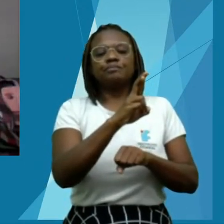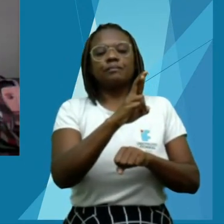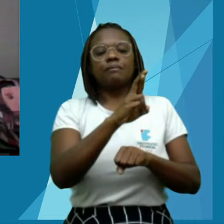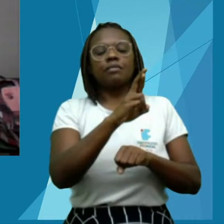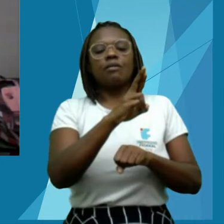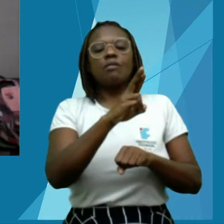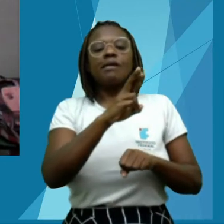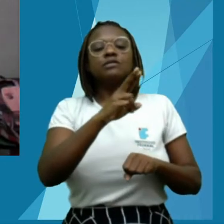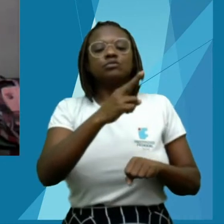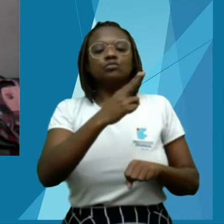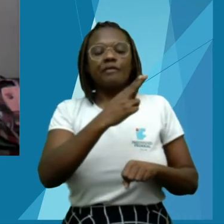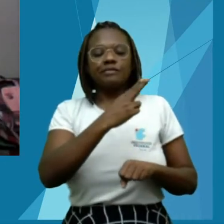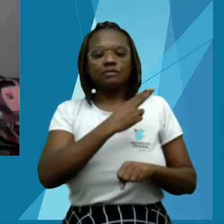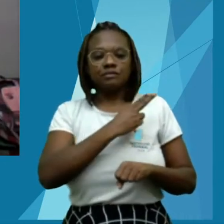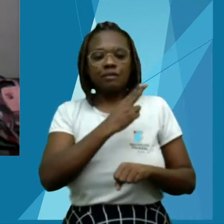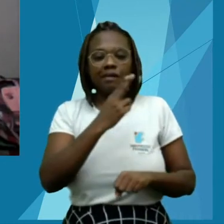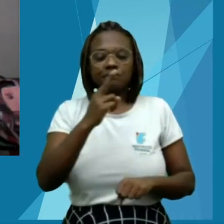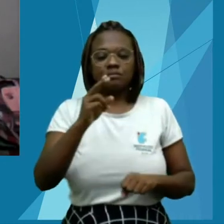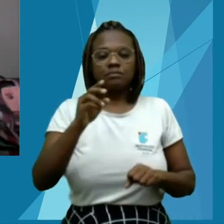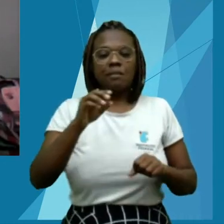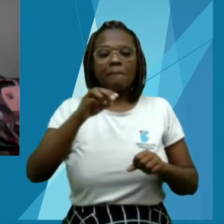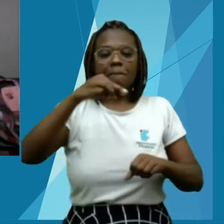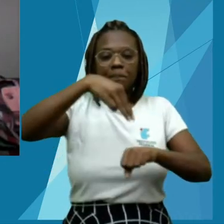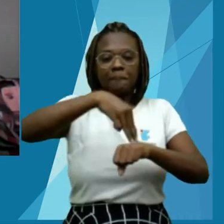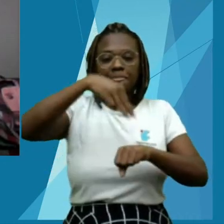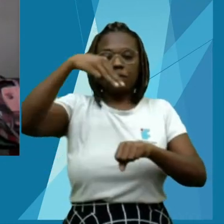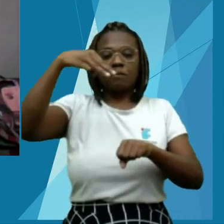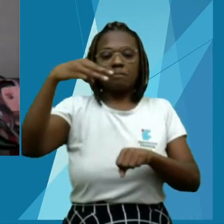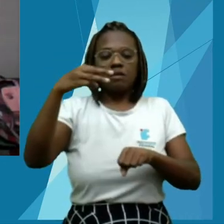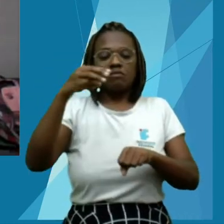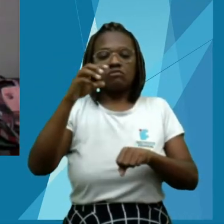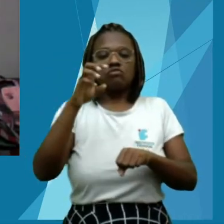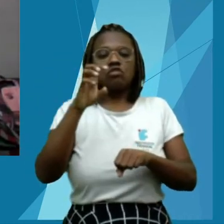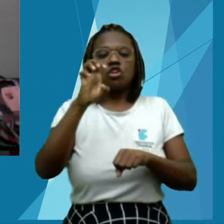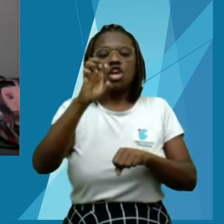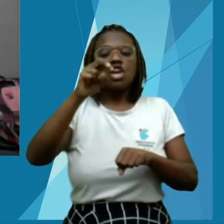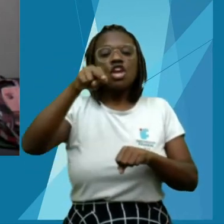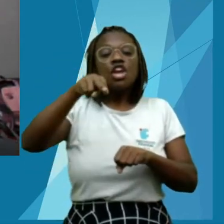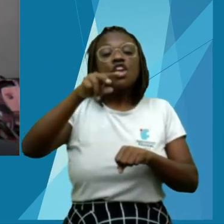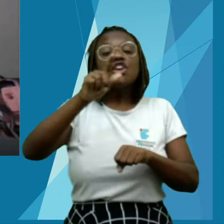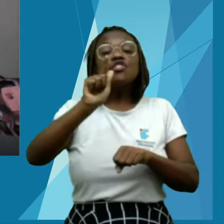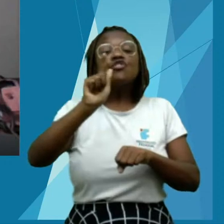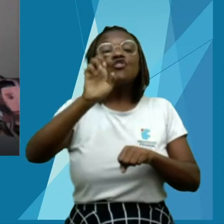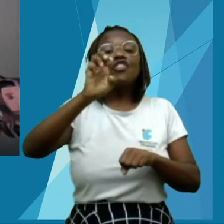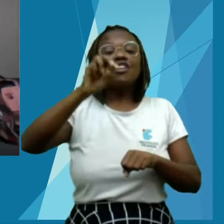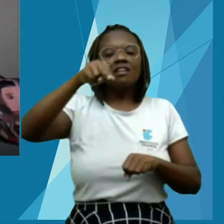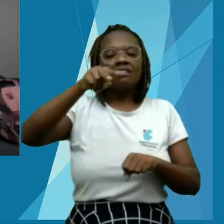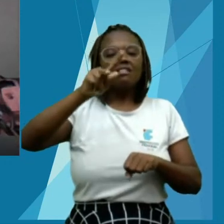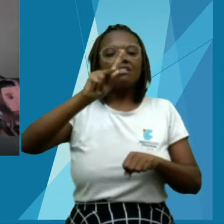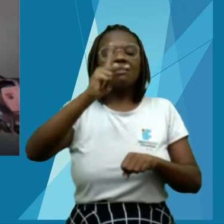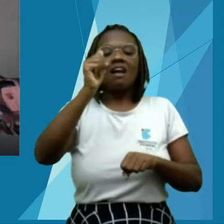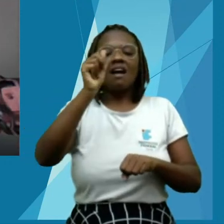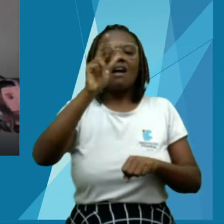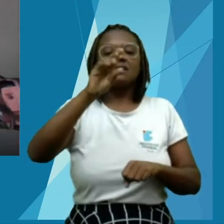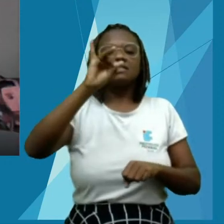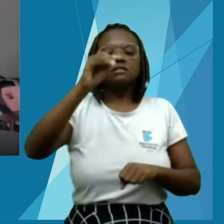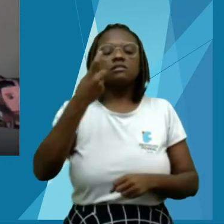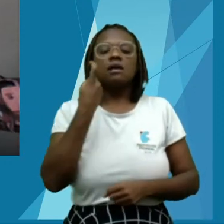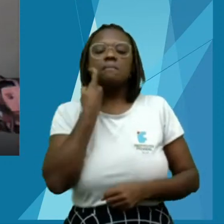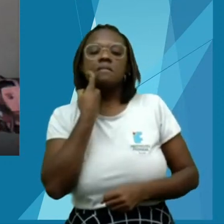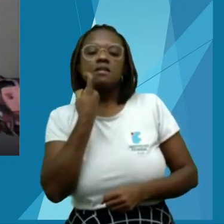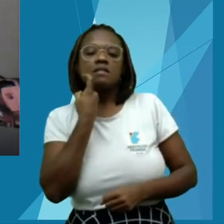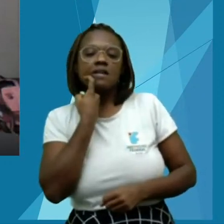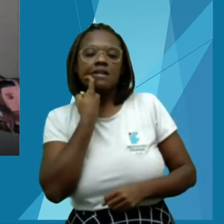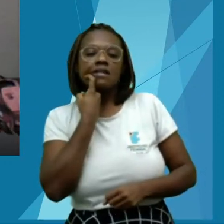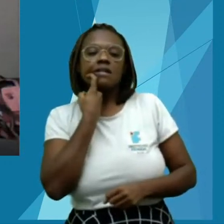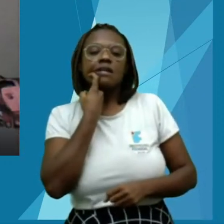Ceará, mestre em engenharia de pesca pela Universidade também do Ceará, licenciado em engenharia de